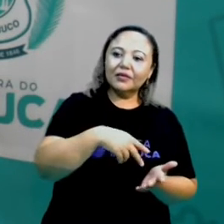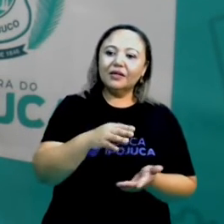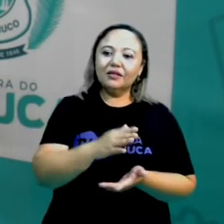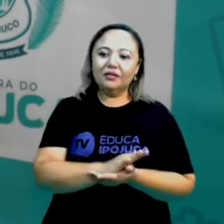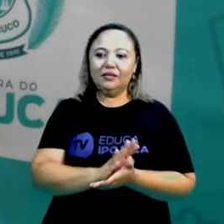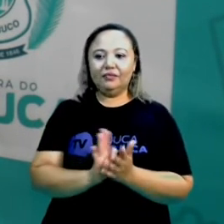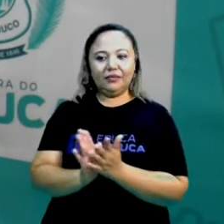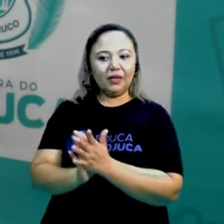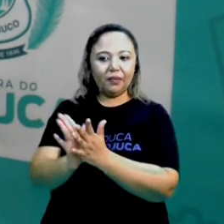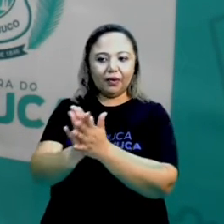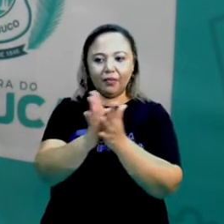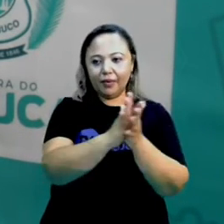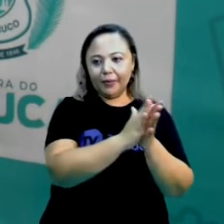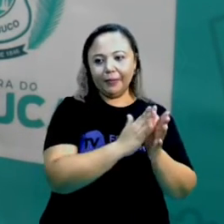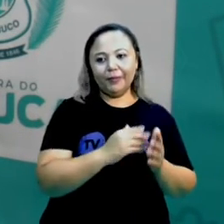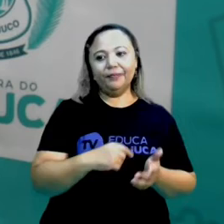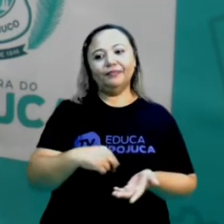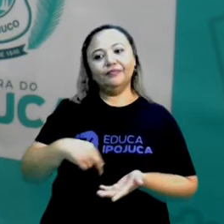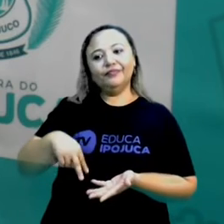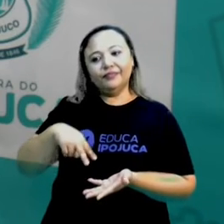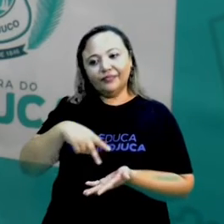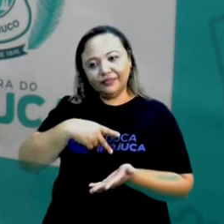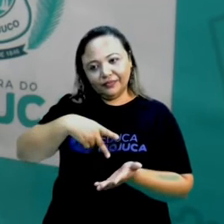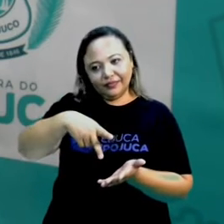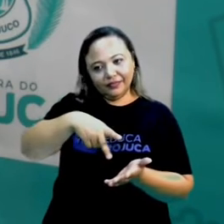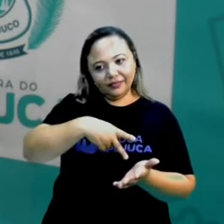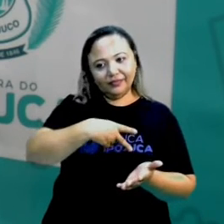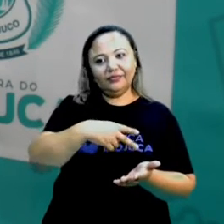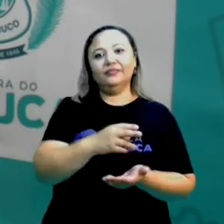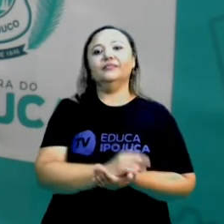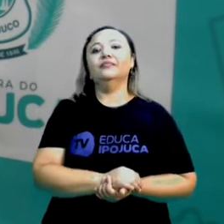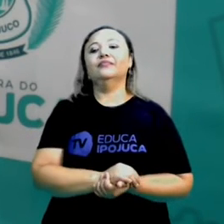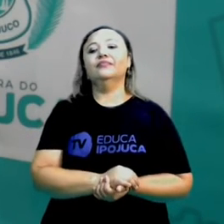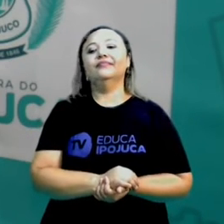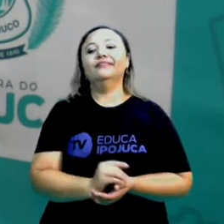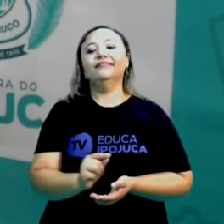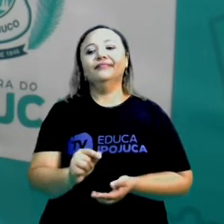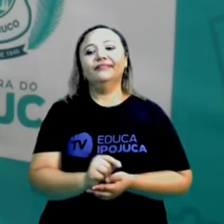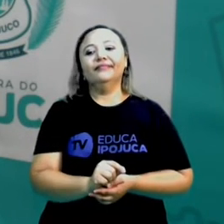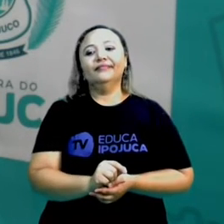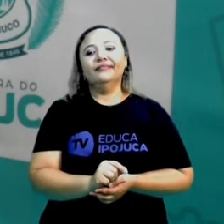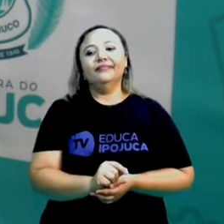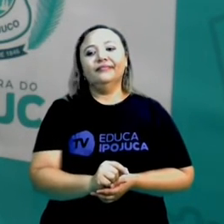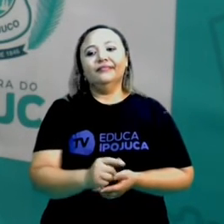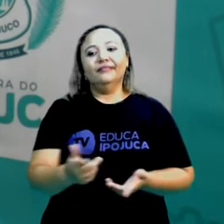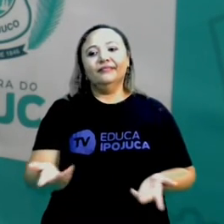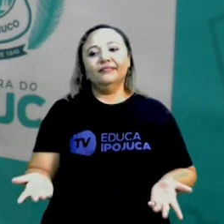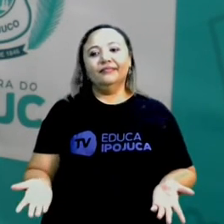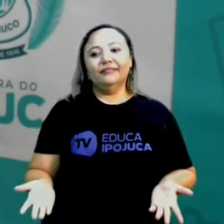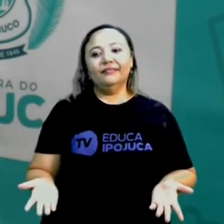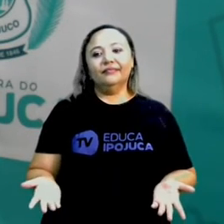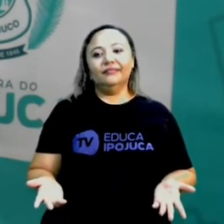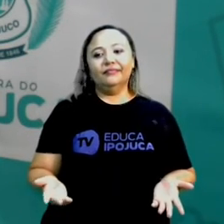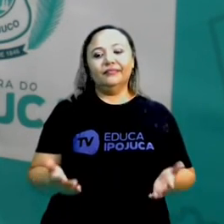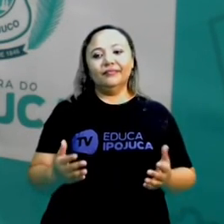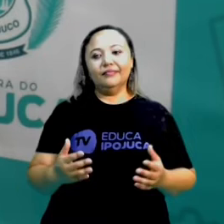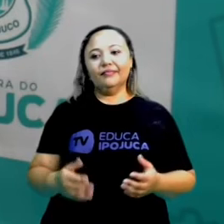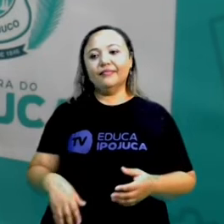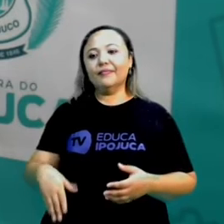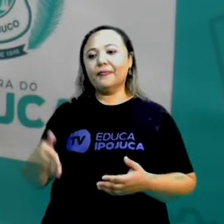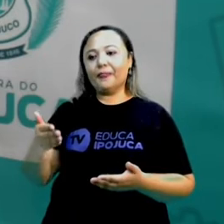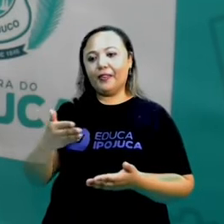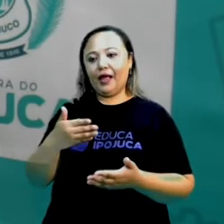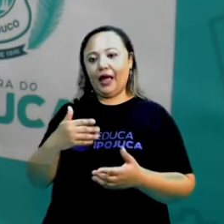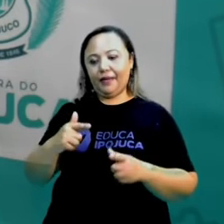essas são as formas de expressar a dança pelos negros. No caso da cantiga de roda